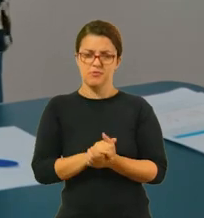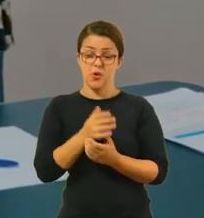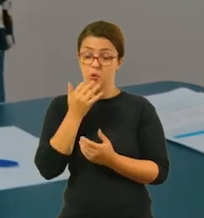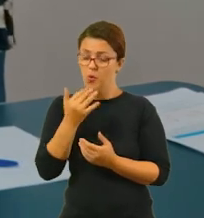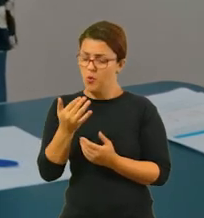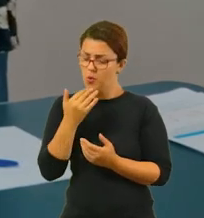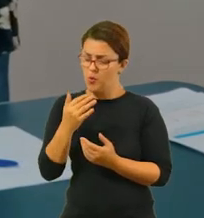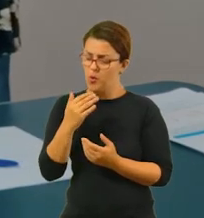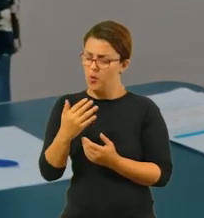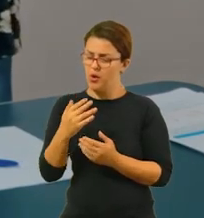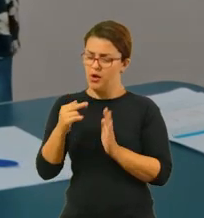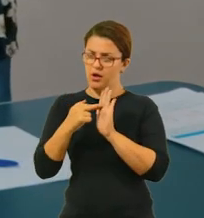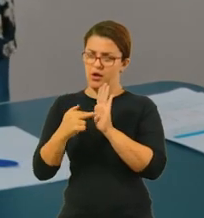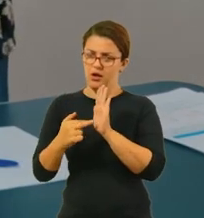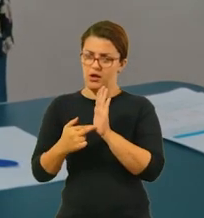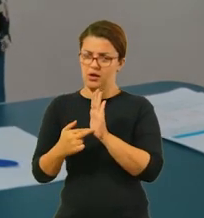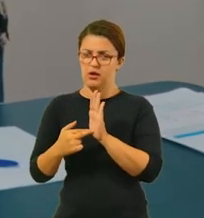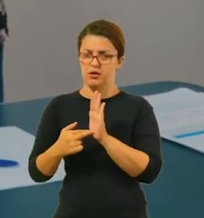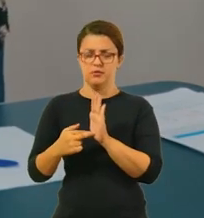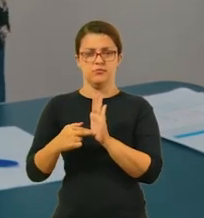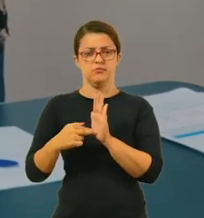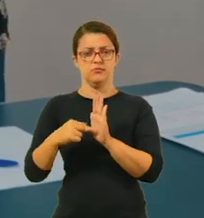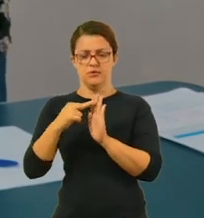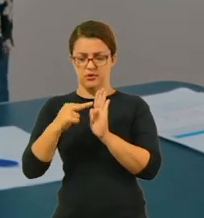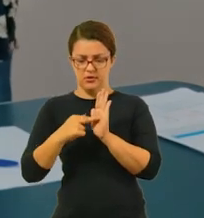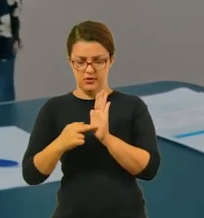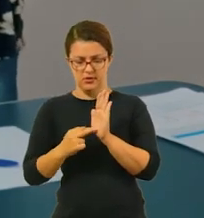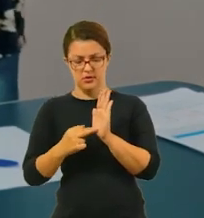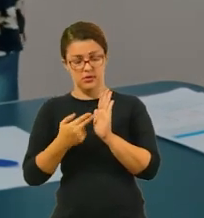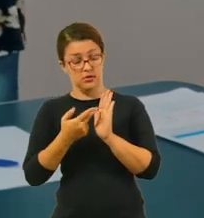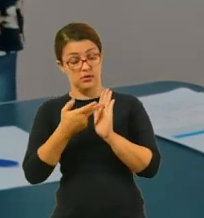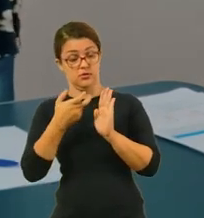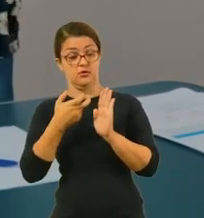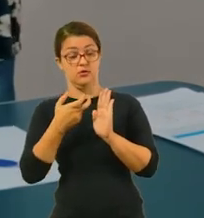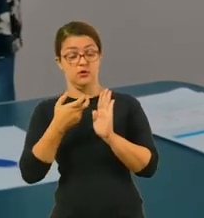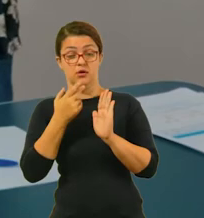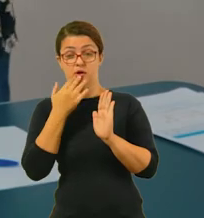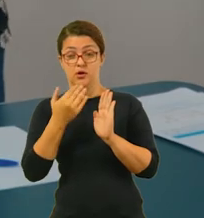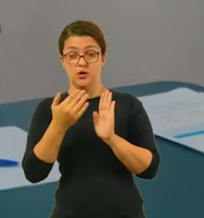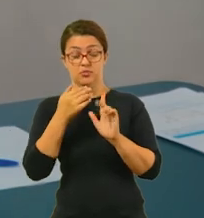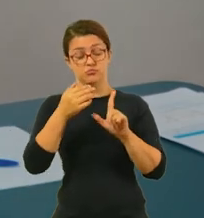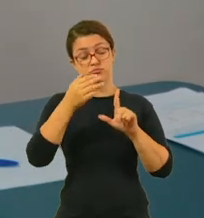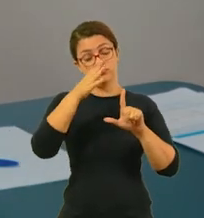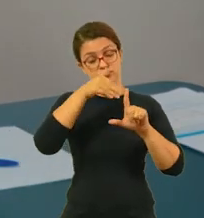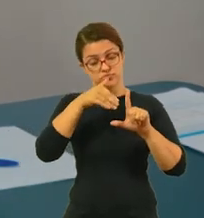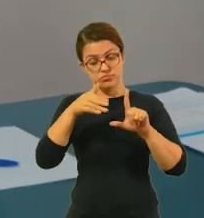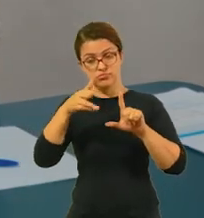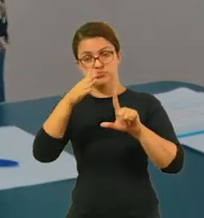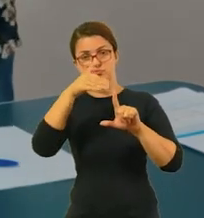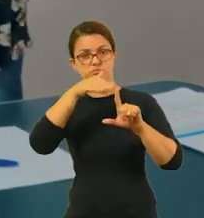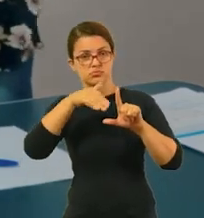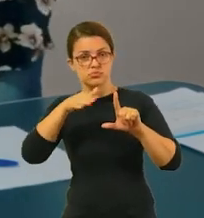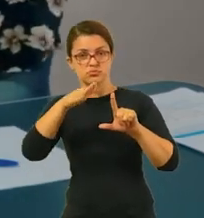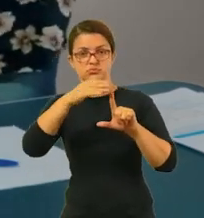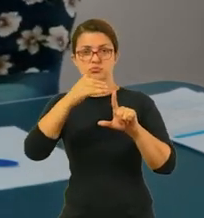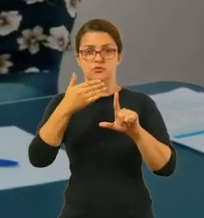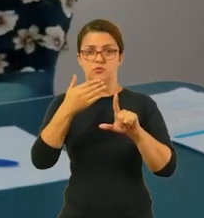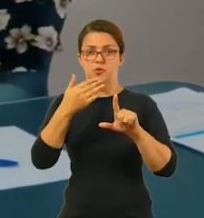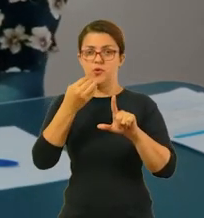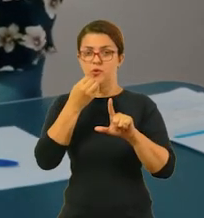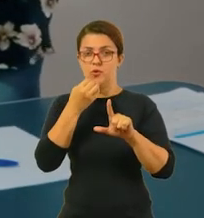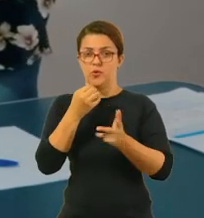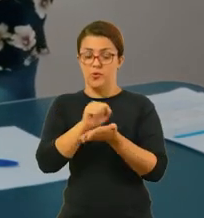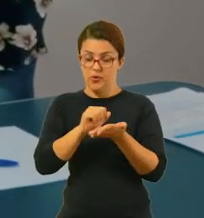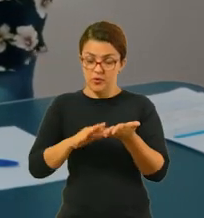vai ter que consultar as cores, tá? Usa essa tabelinha aqui, ó, das cores para poder pintar. E aí vai formar, como a atividade